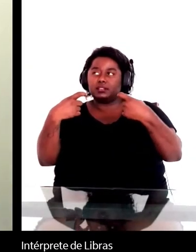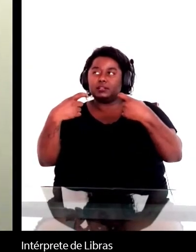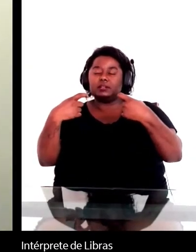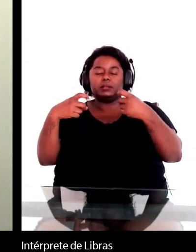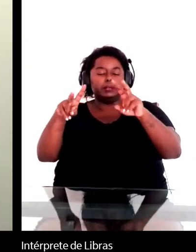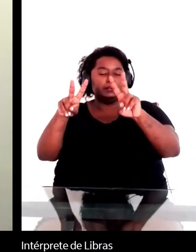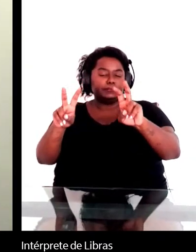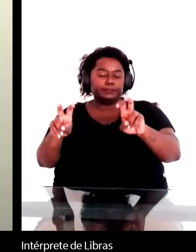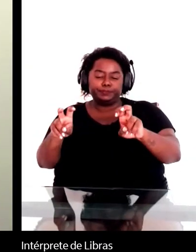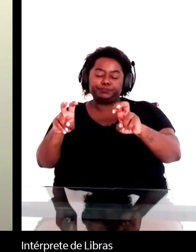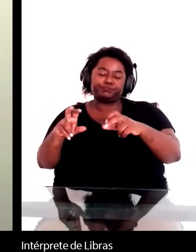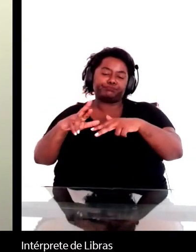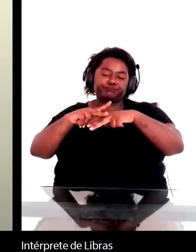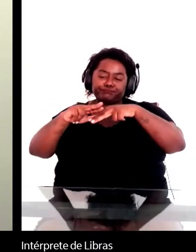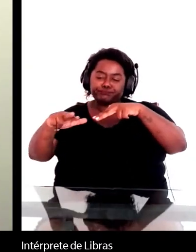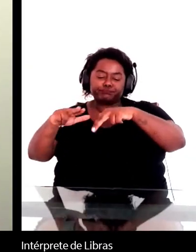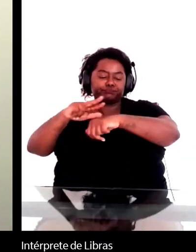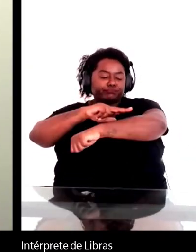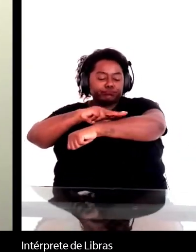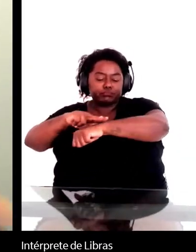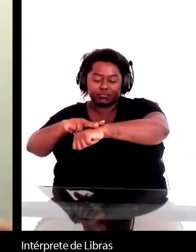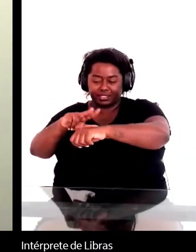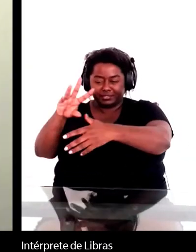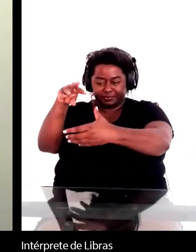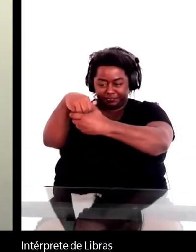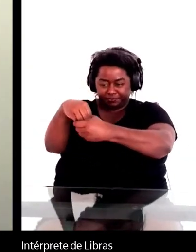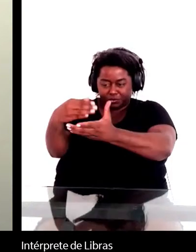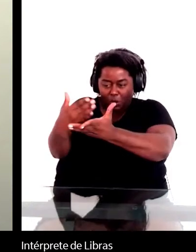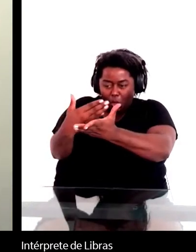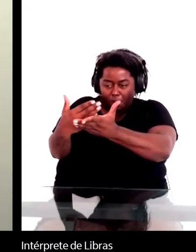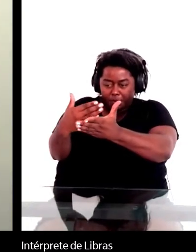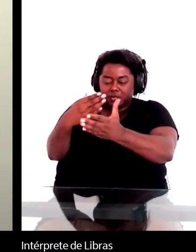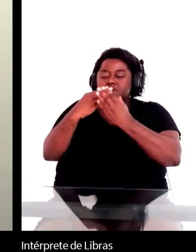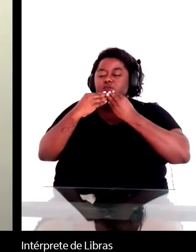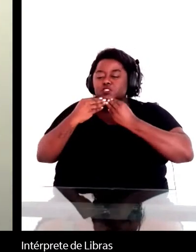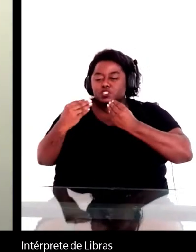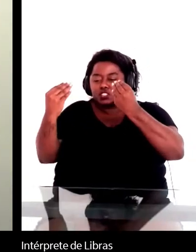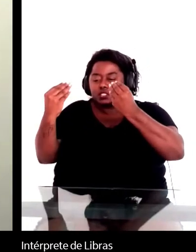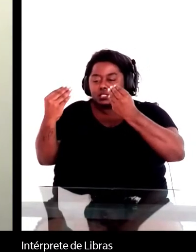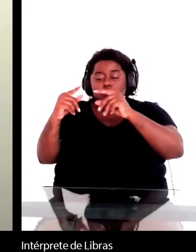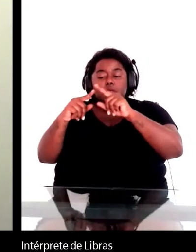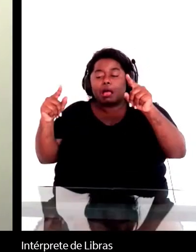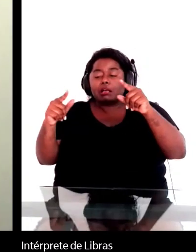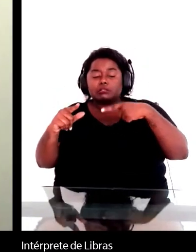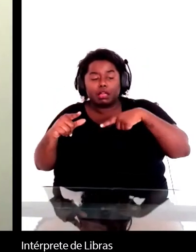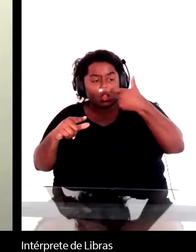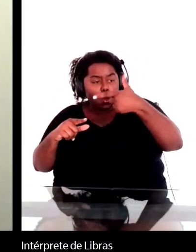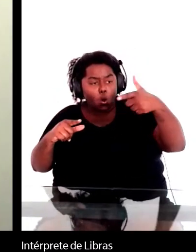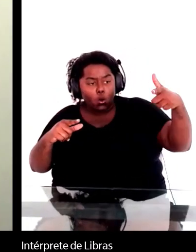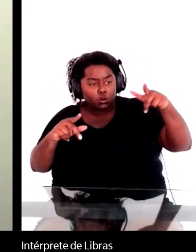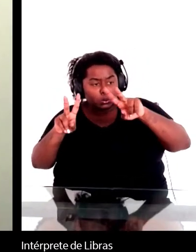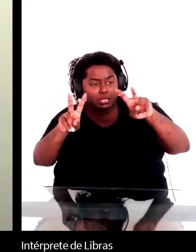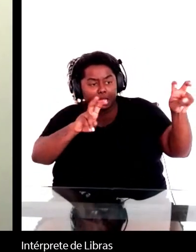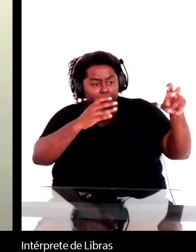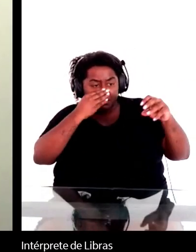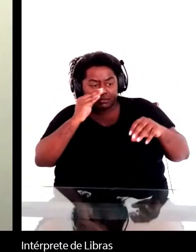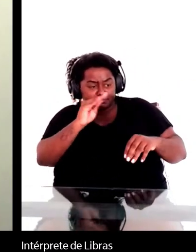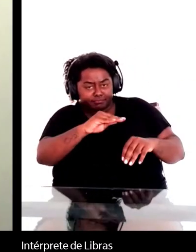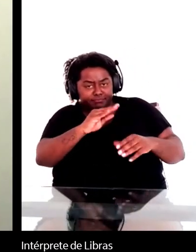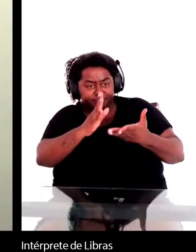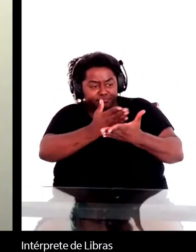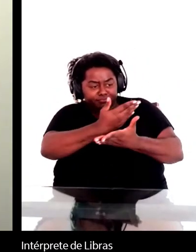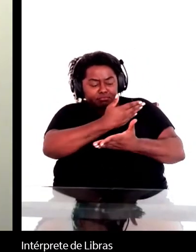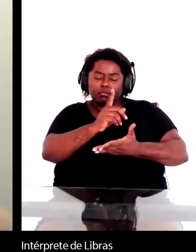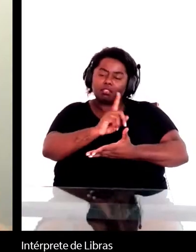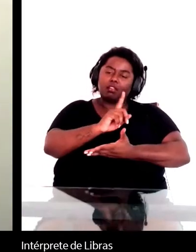raciais ou de gênero no Machado de Assis, mas elas não excluem outras e talvez recebam mais